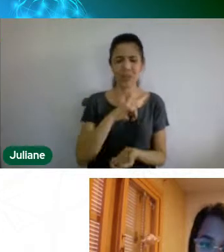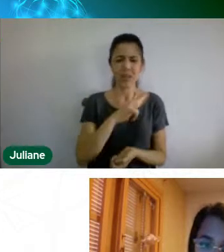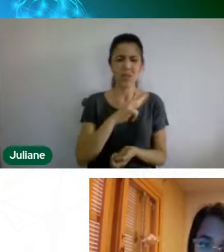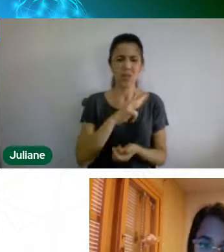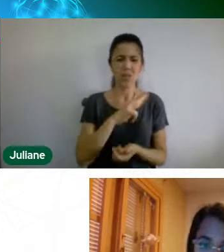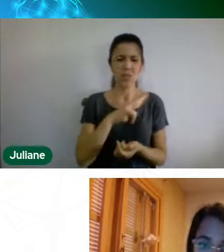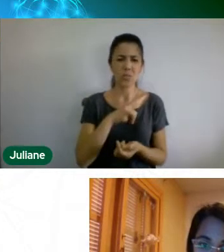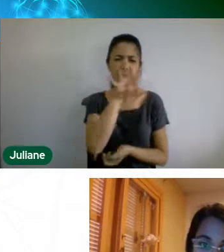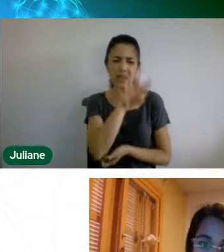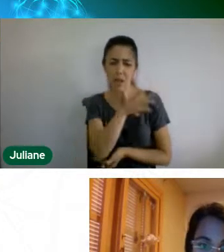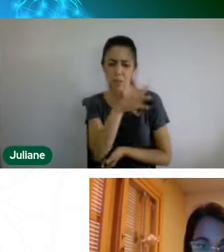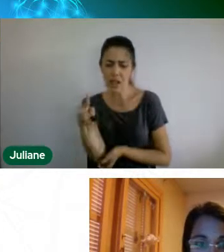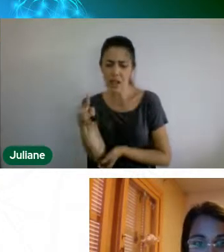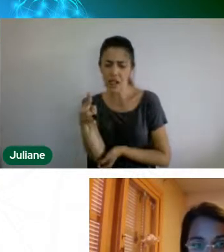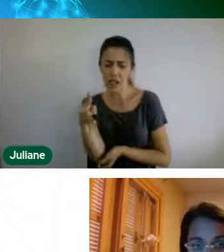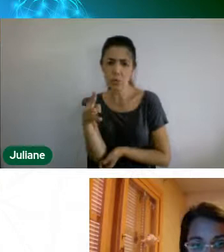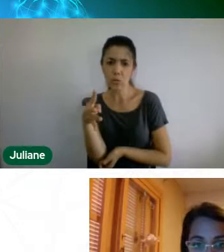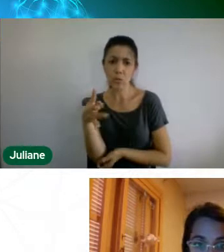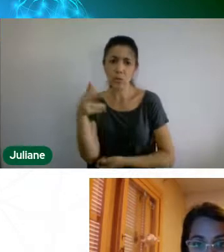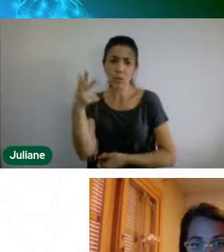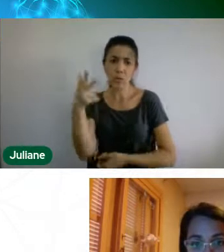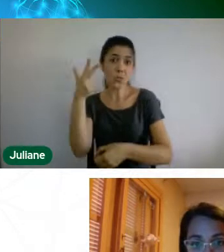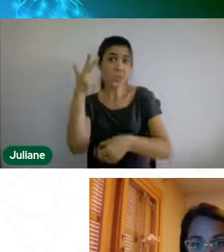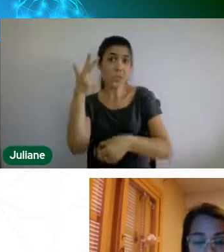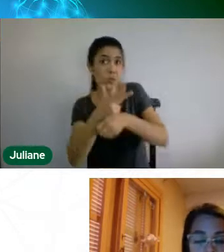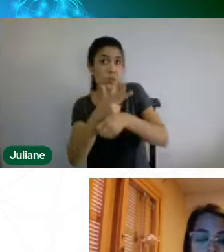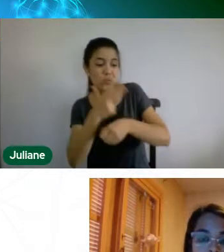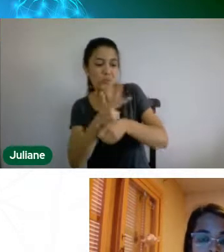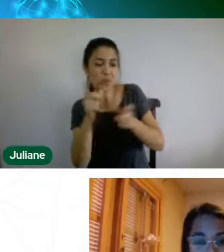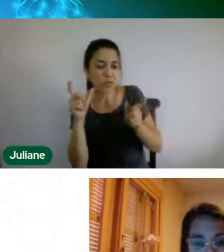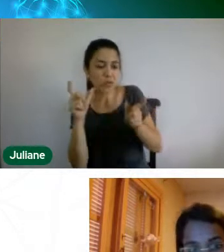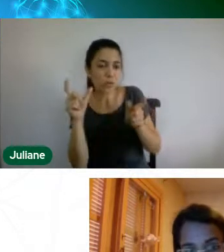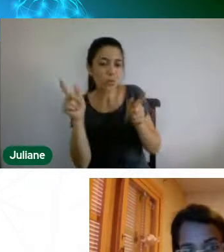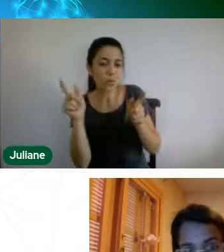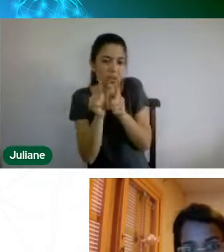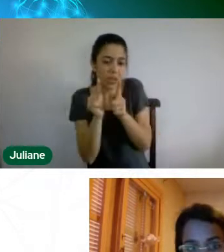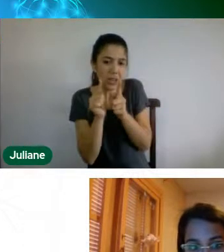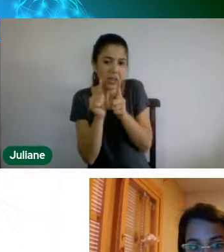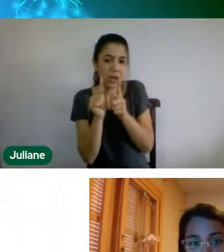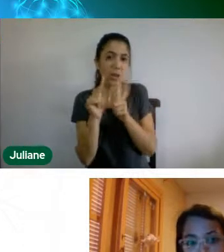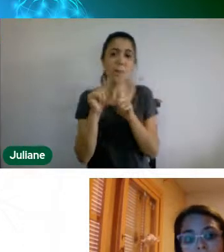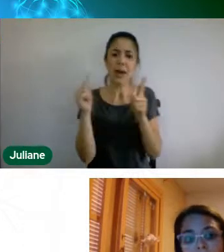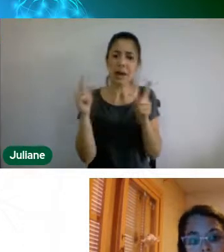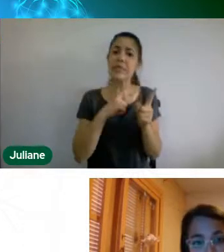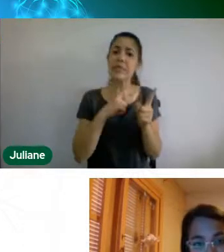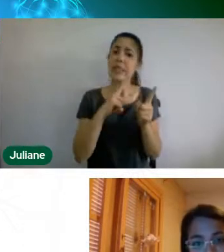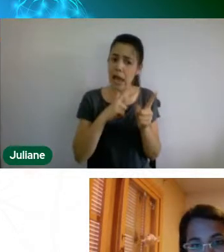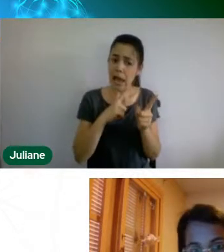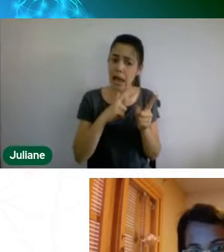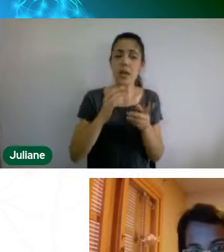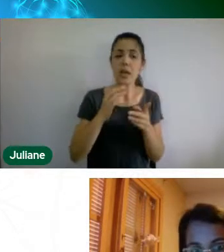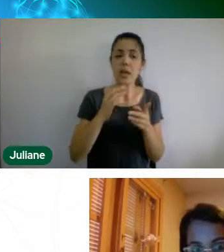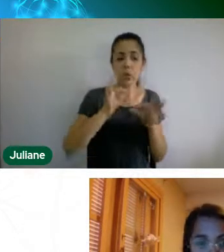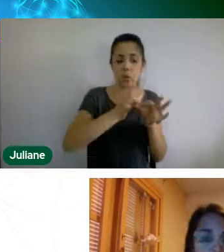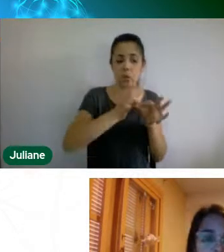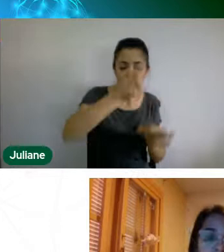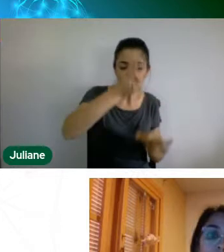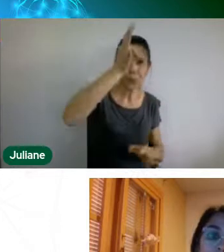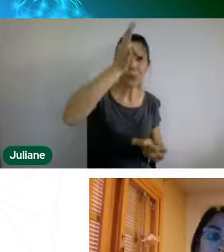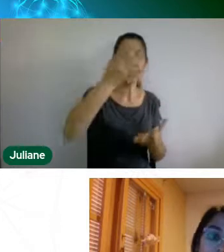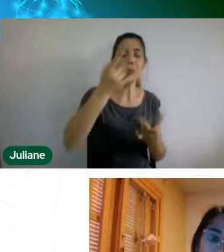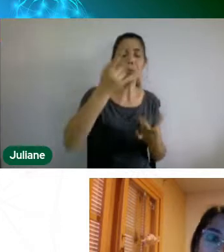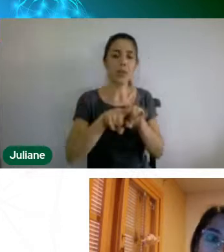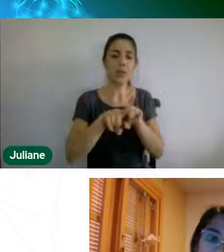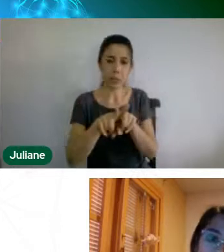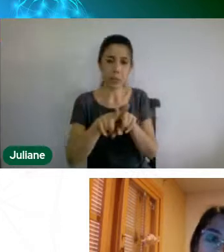ali tem a dieta deles, como tamanho, altura aproximada dos dados, né, e tem a dieta deles, carnívoros, ali aparece, também, a gente só não